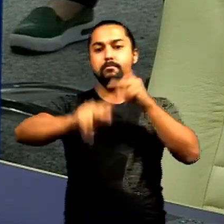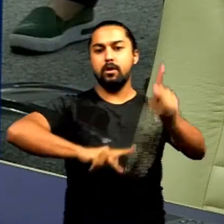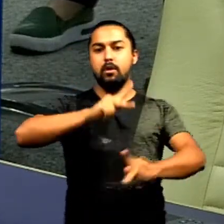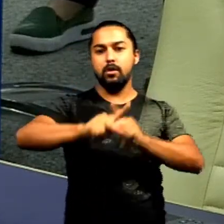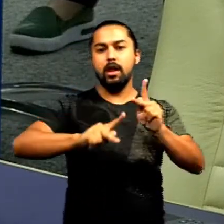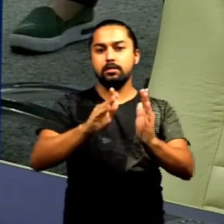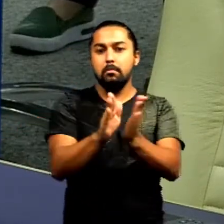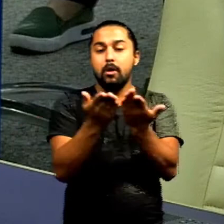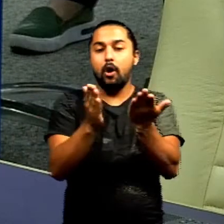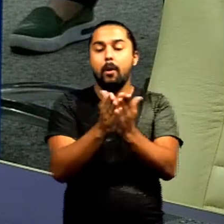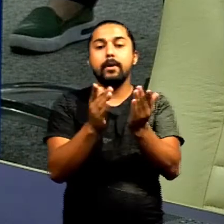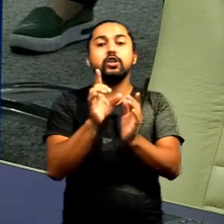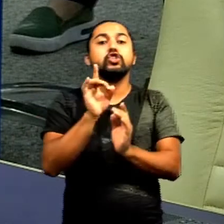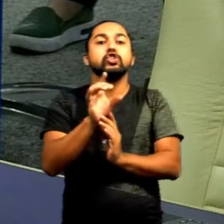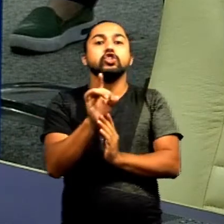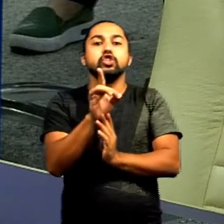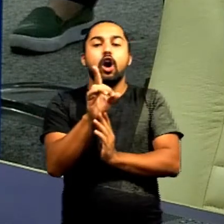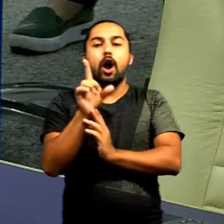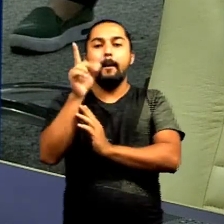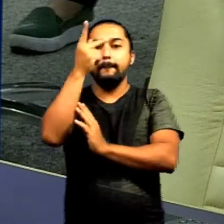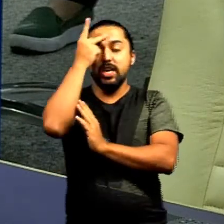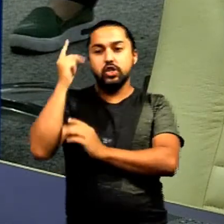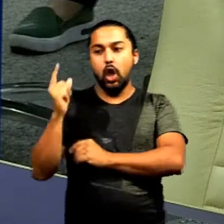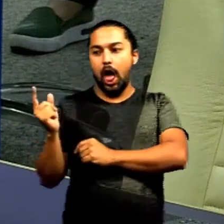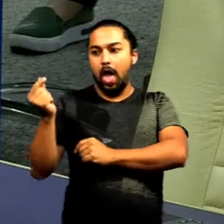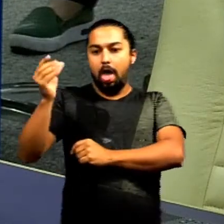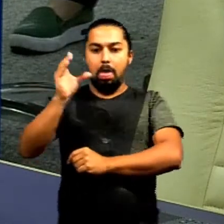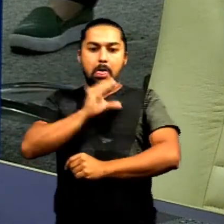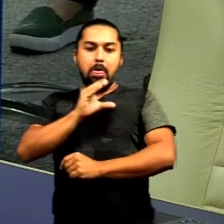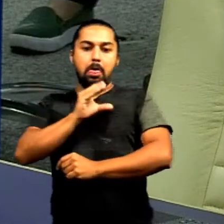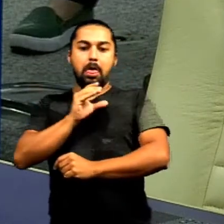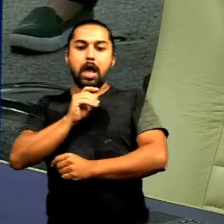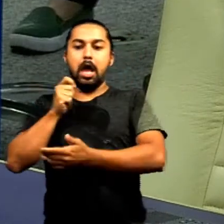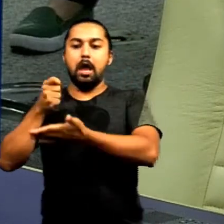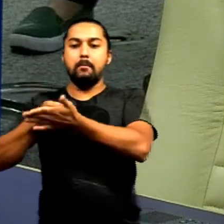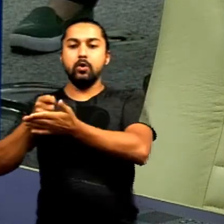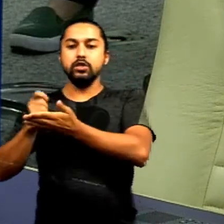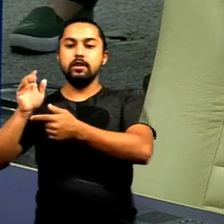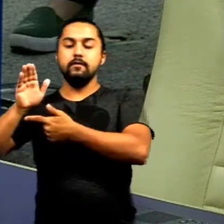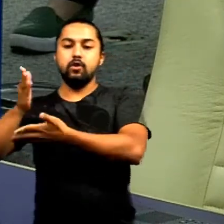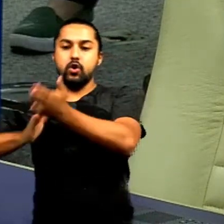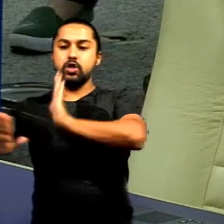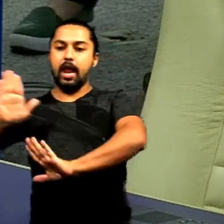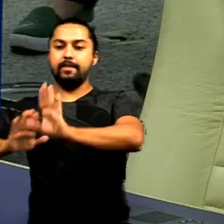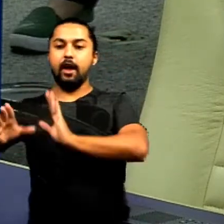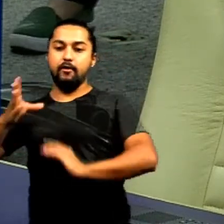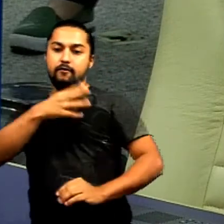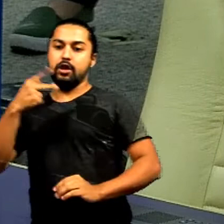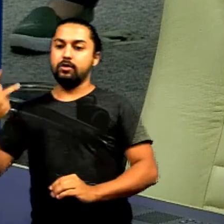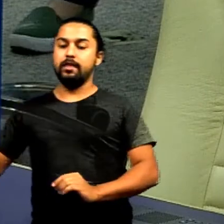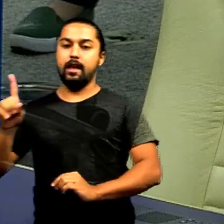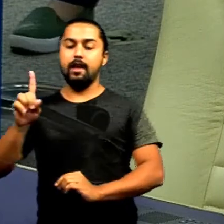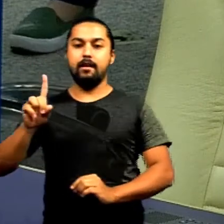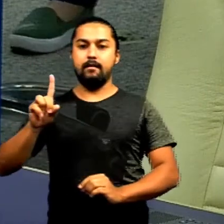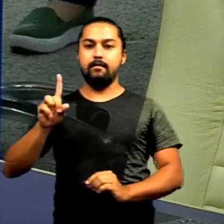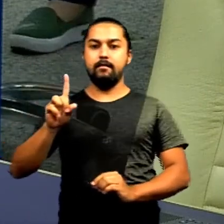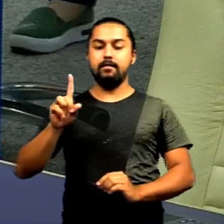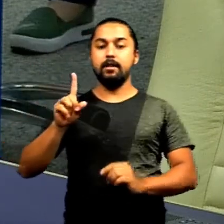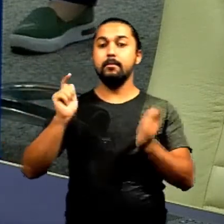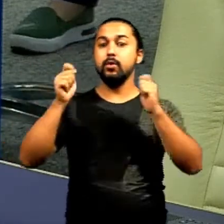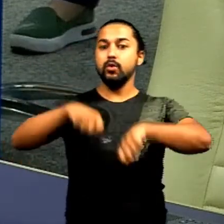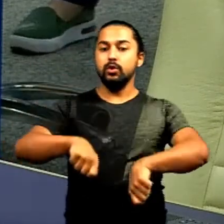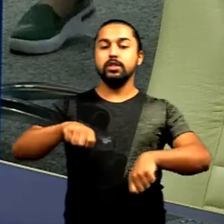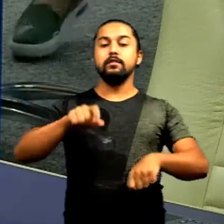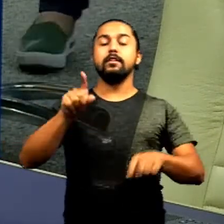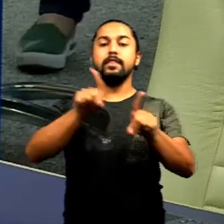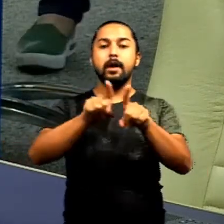a população de baixa renda que não é só o rico que dá conta de tratar seu filho com epilepsia que não é só o milionário que vai importar remédio